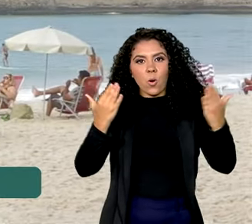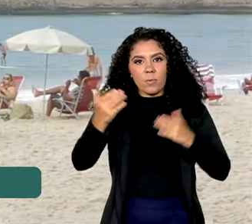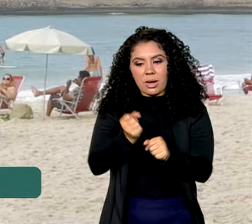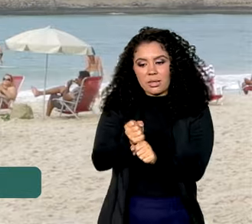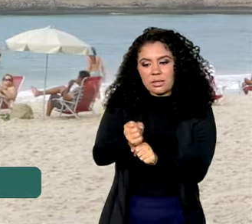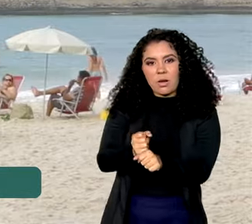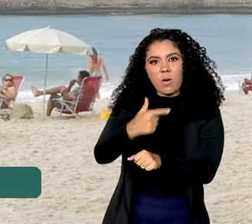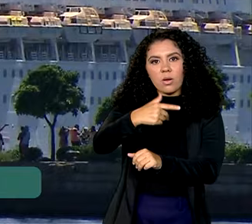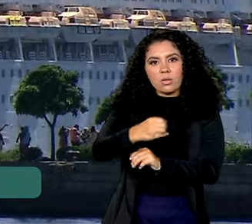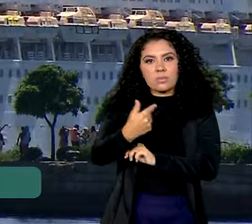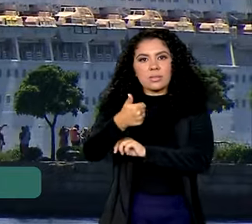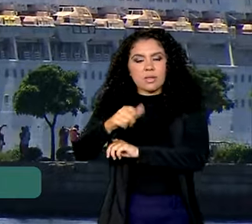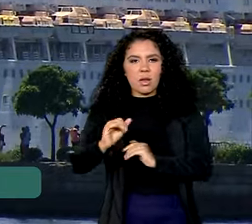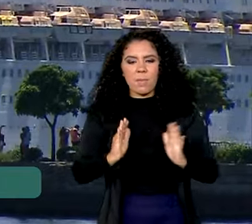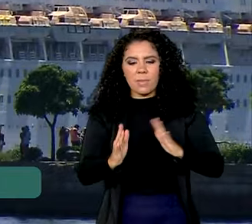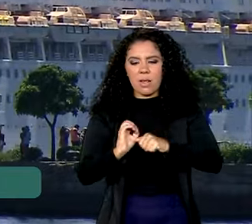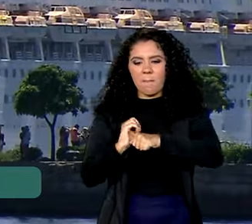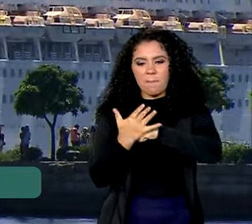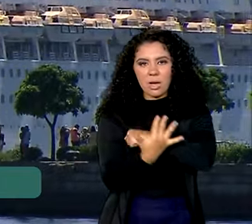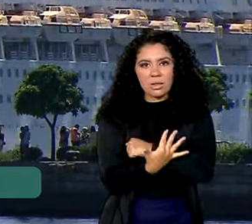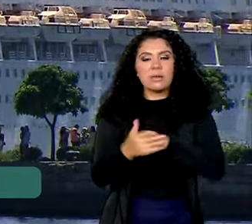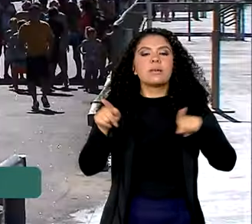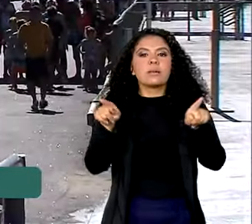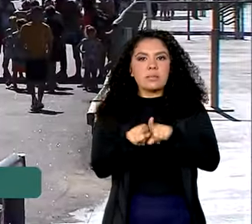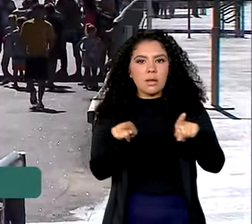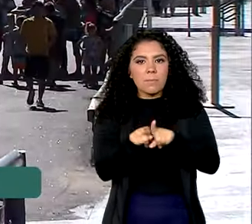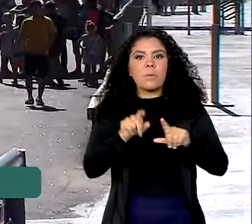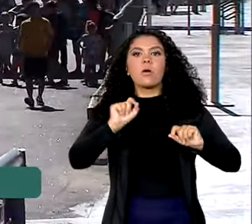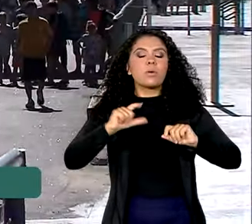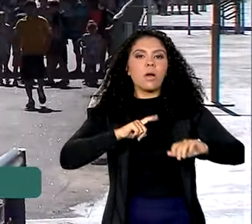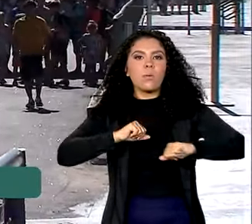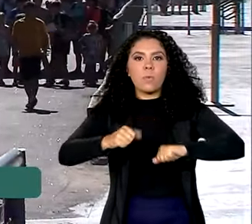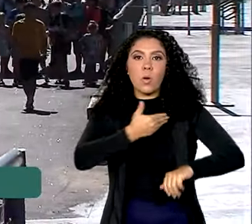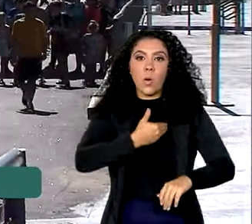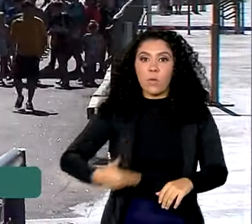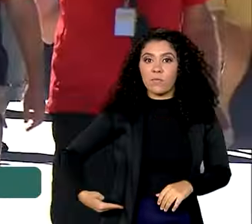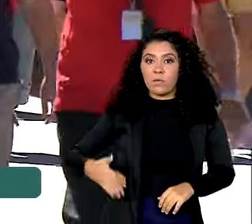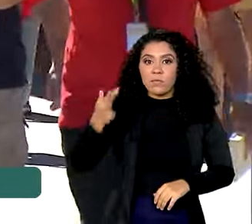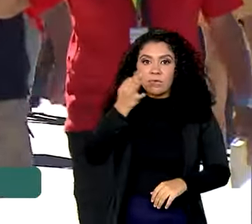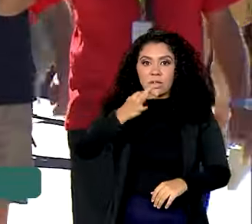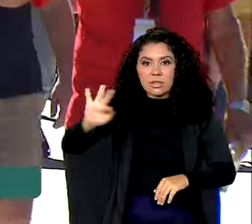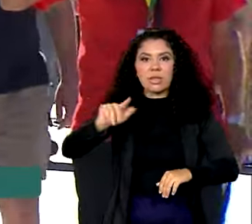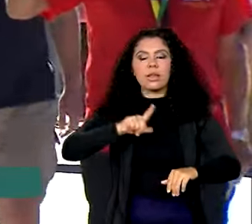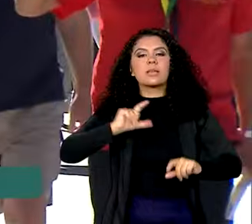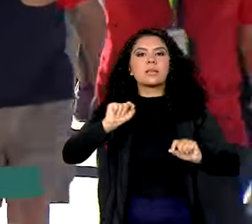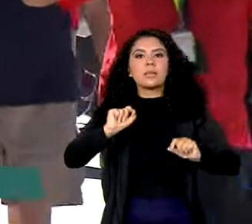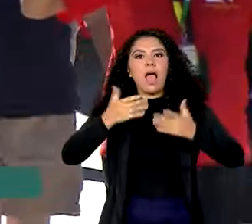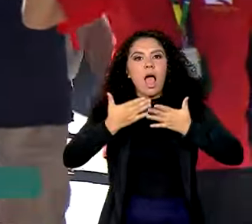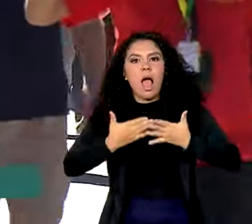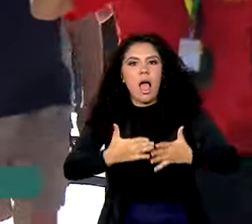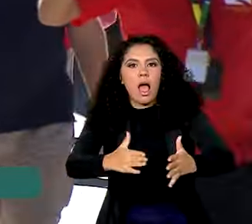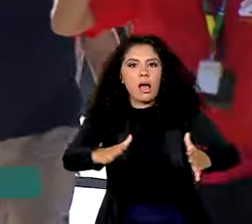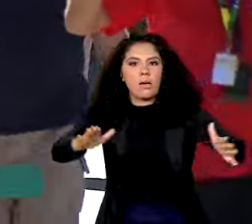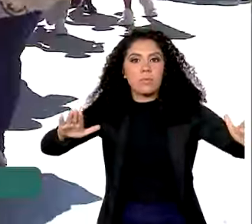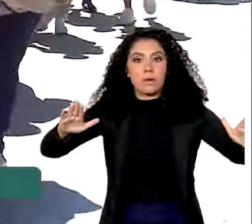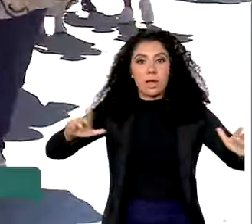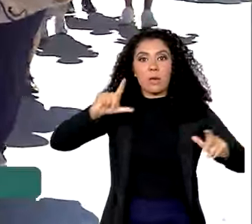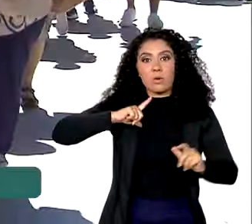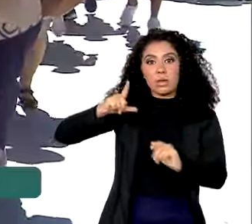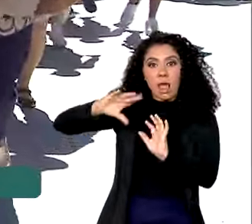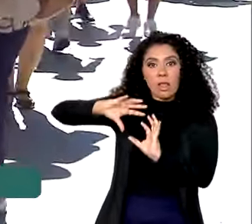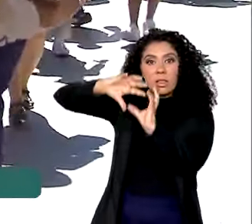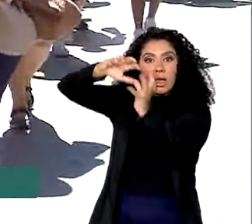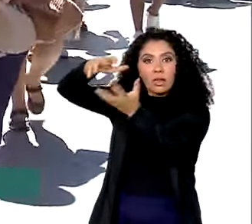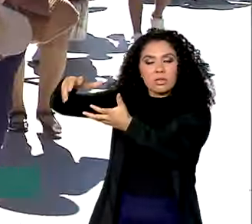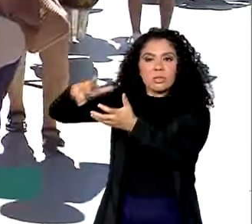período ainda pré-pandêmico. E em um movimento do governo federal para ampliar a malha aérea internacional do país,